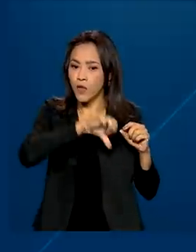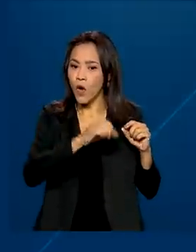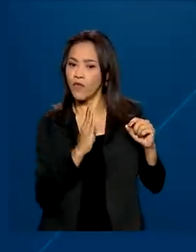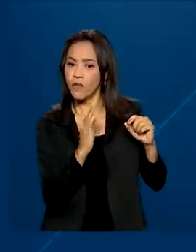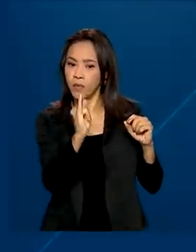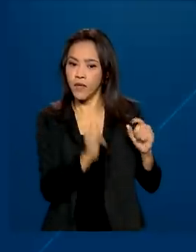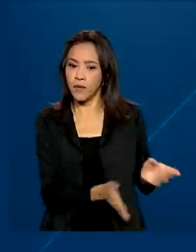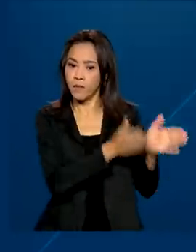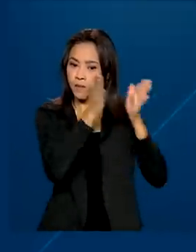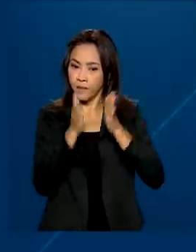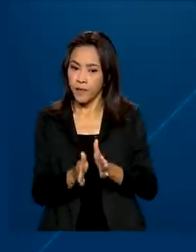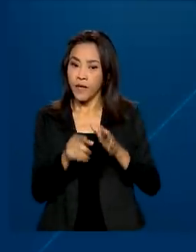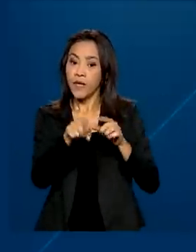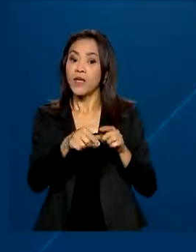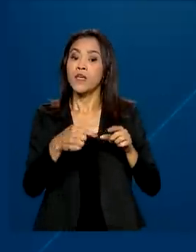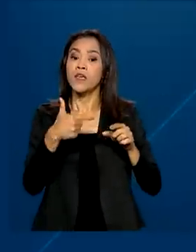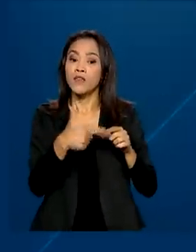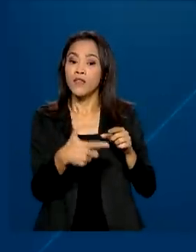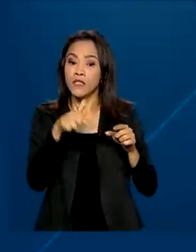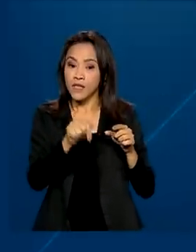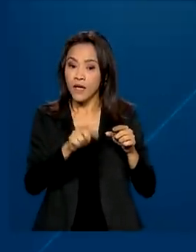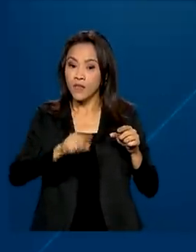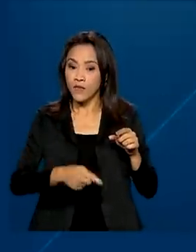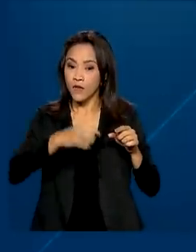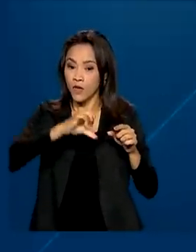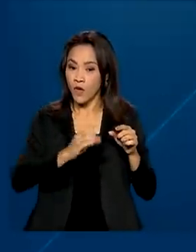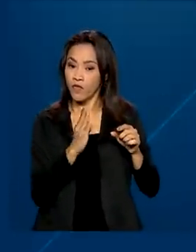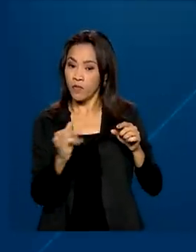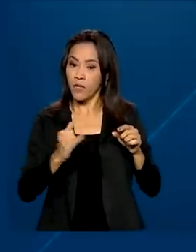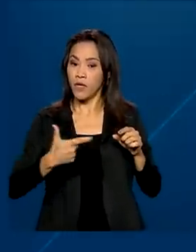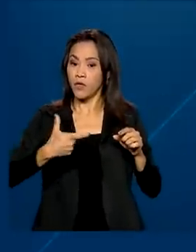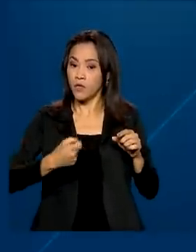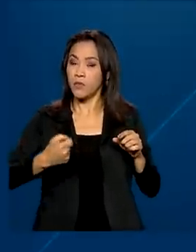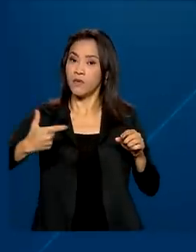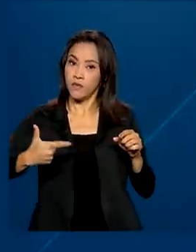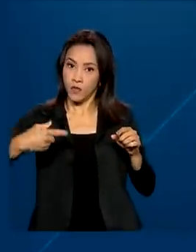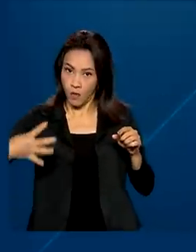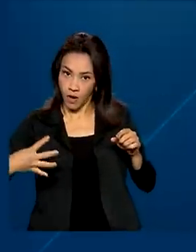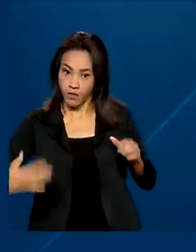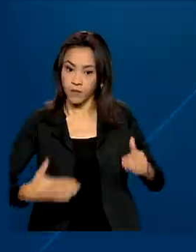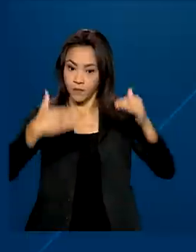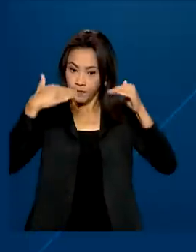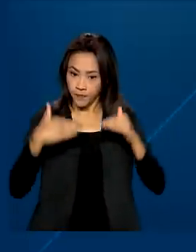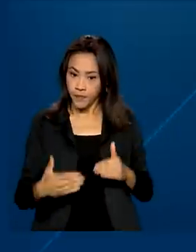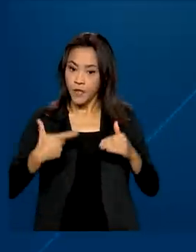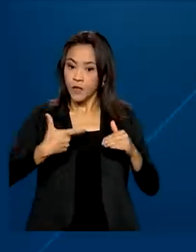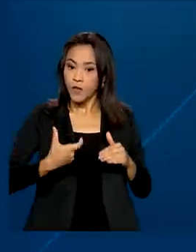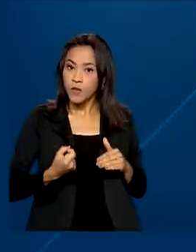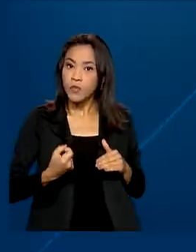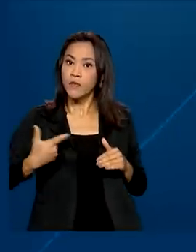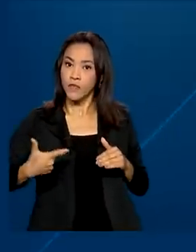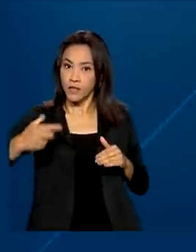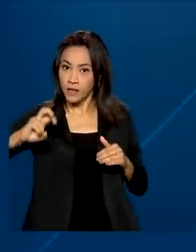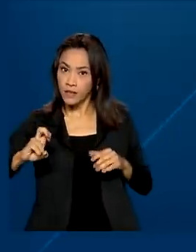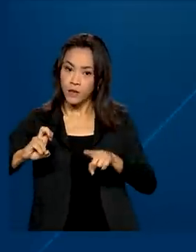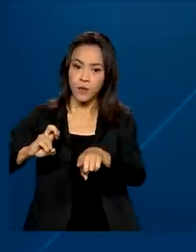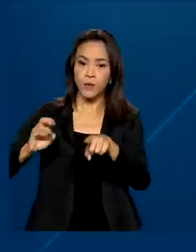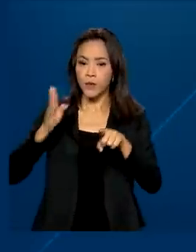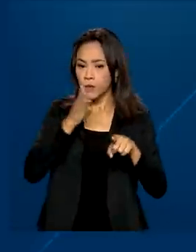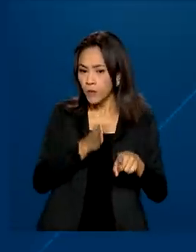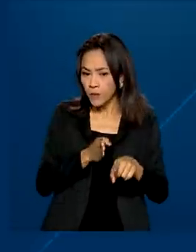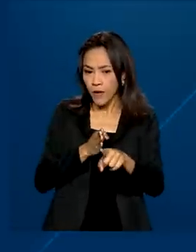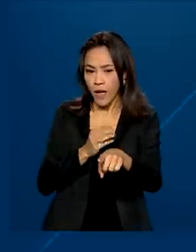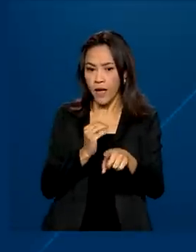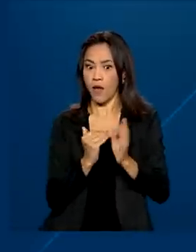de R 27,9 bilhões em 2024. Já para 2025, a previsão é de superávit